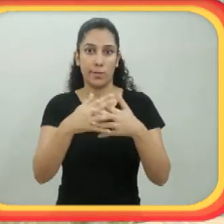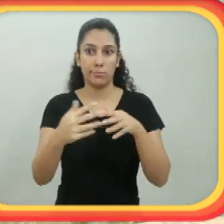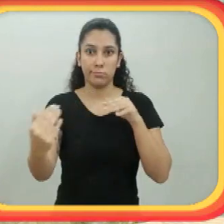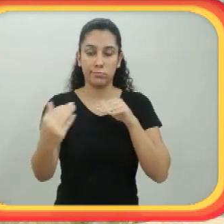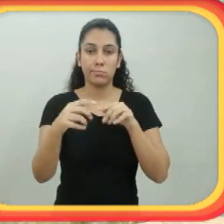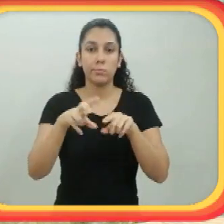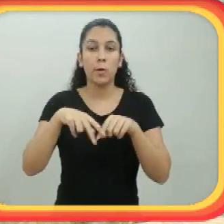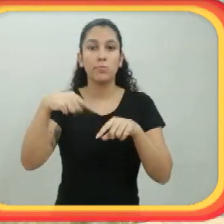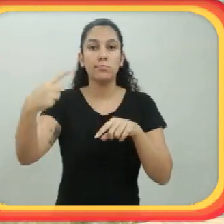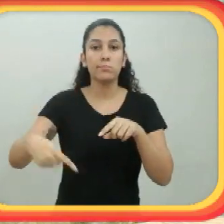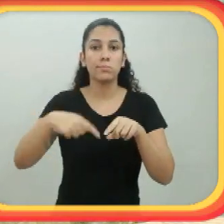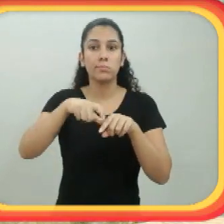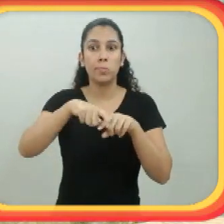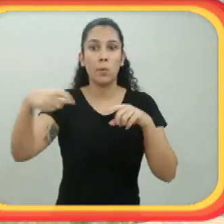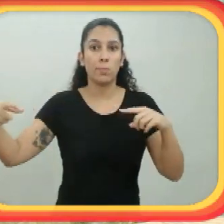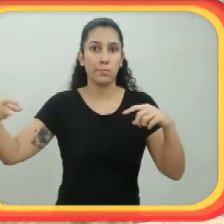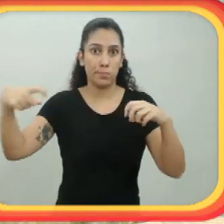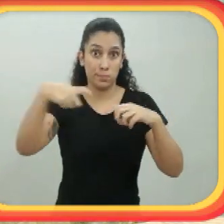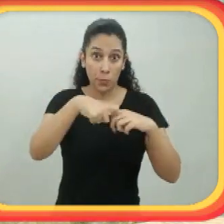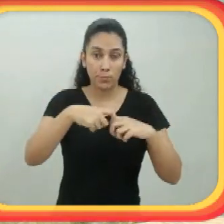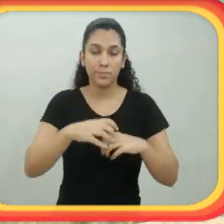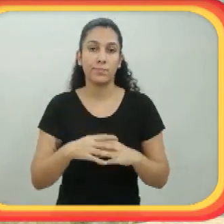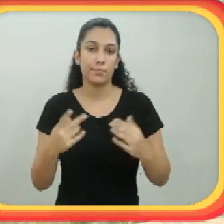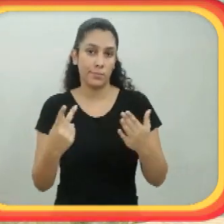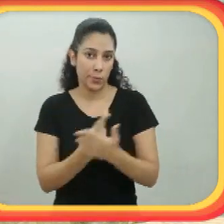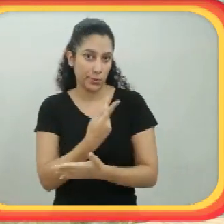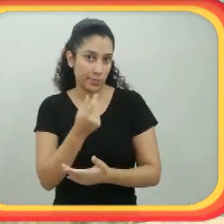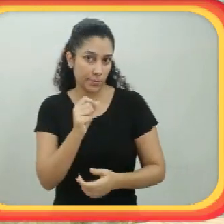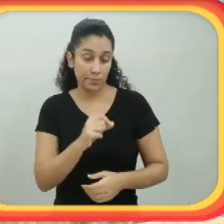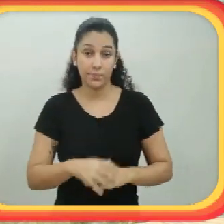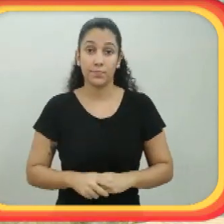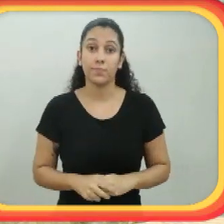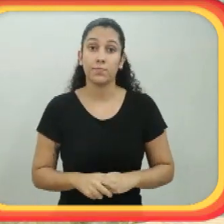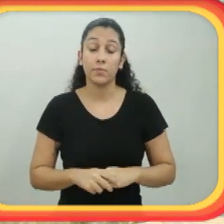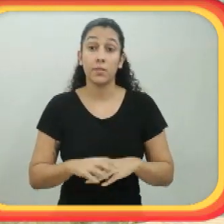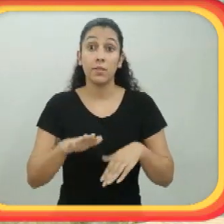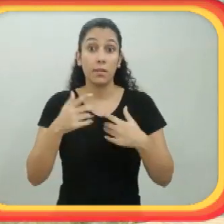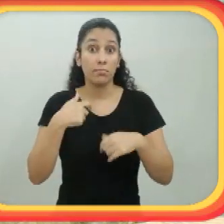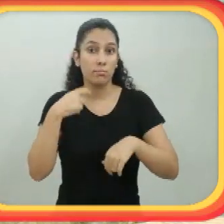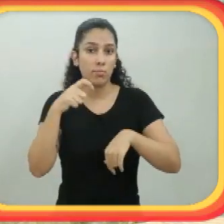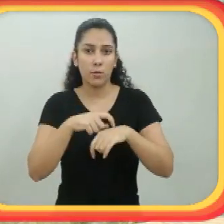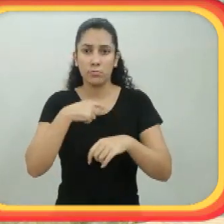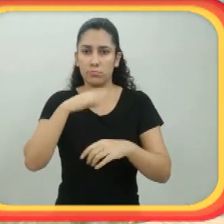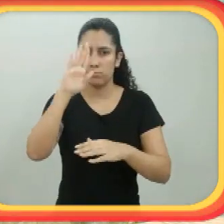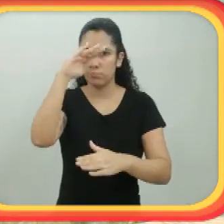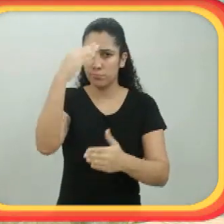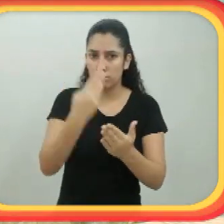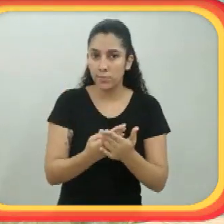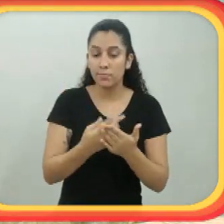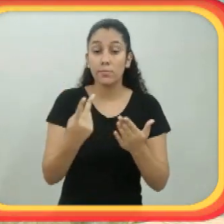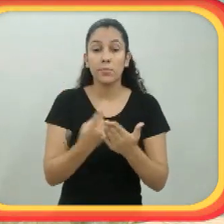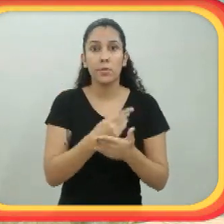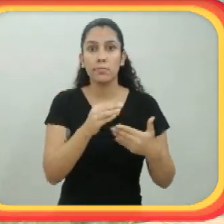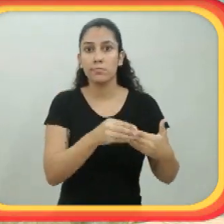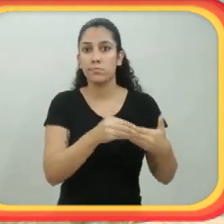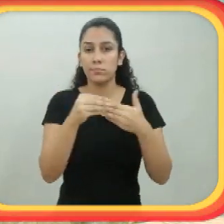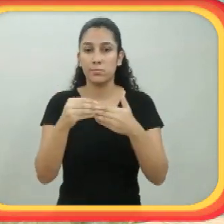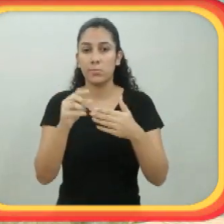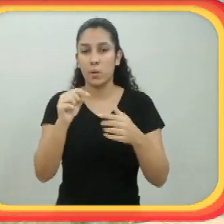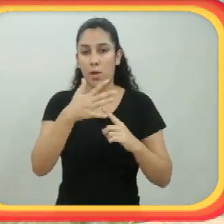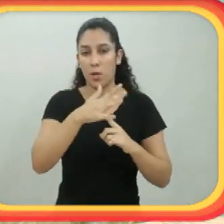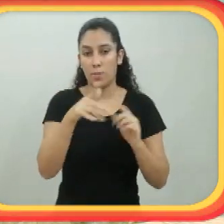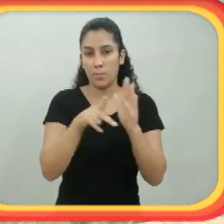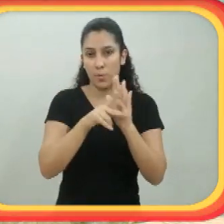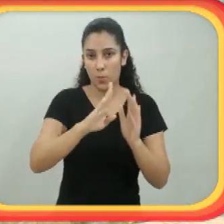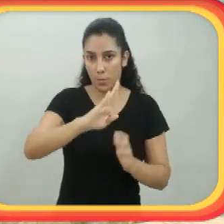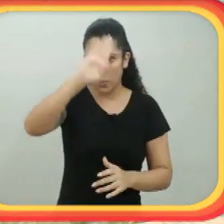Uma roda de caminhão se soltou na estrada e ela veio de encontro ao nosso carro. Então,